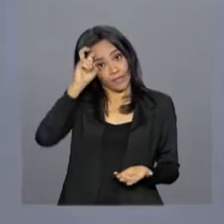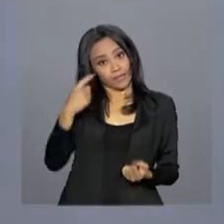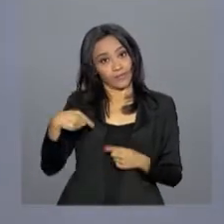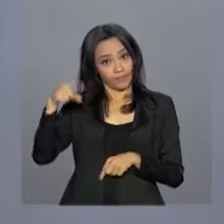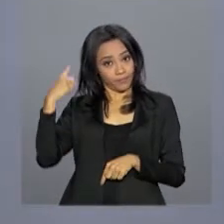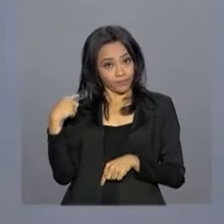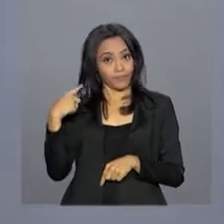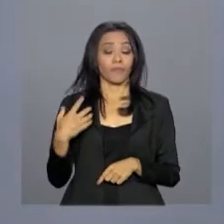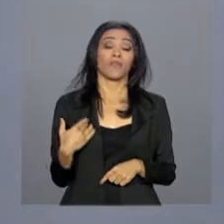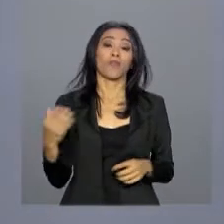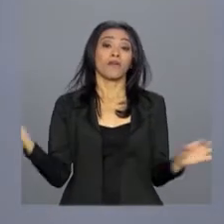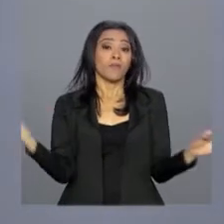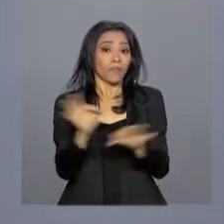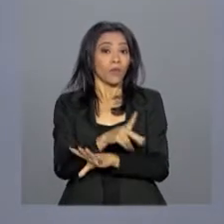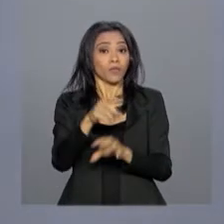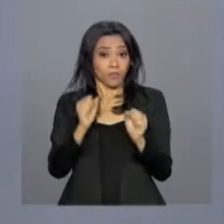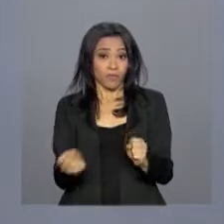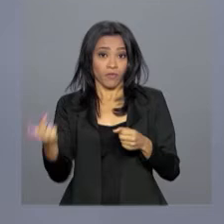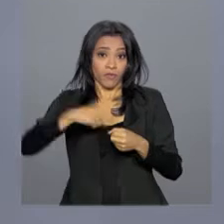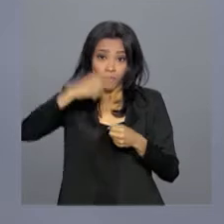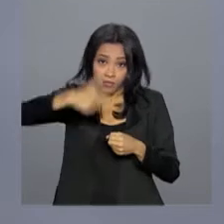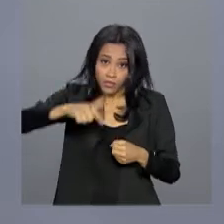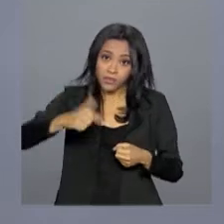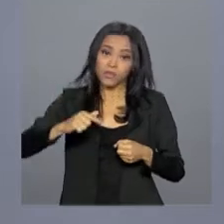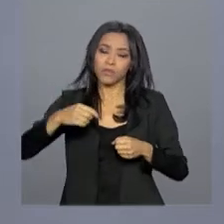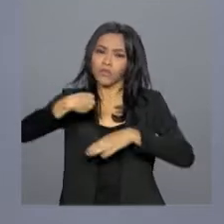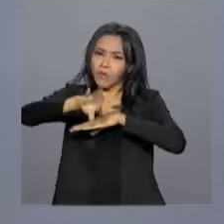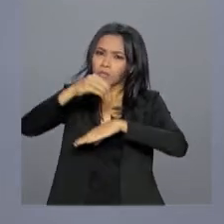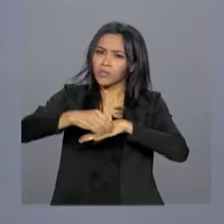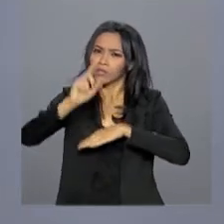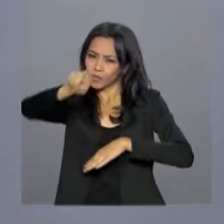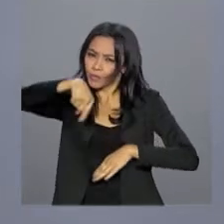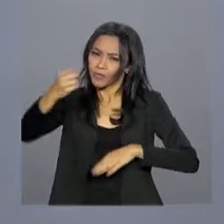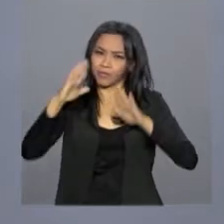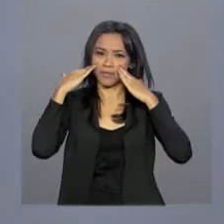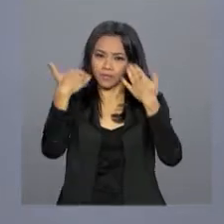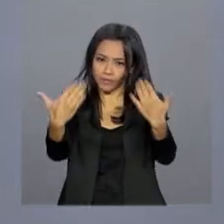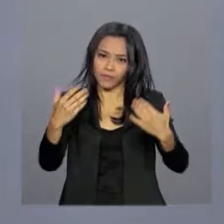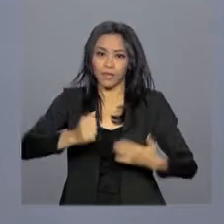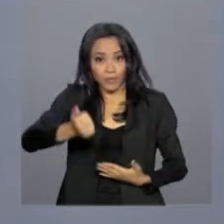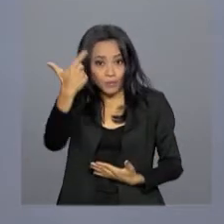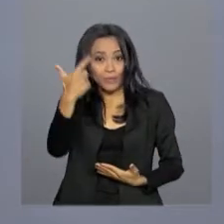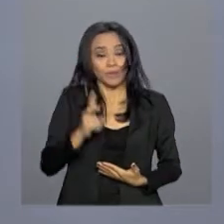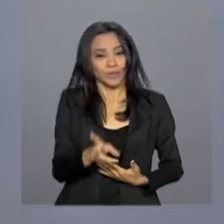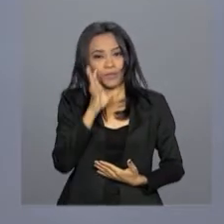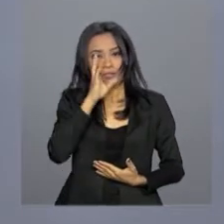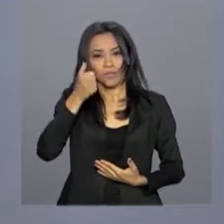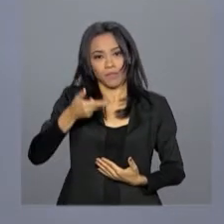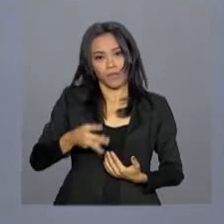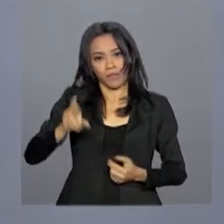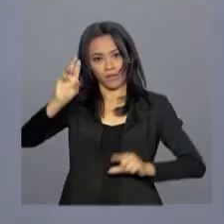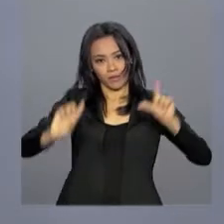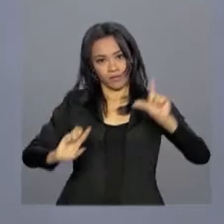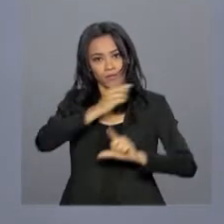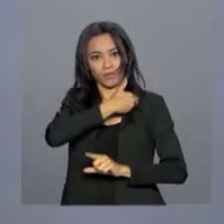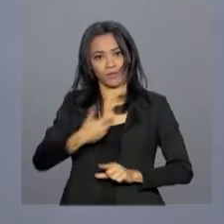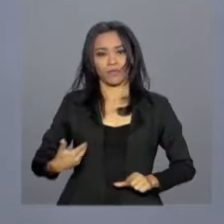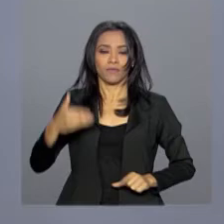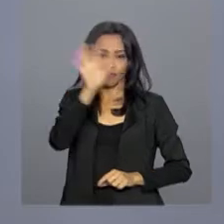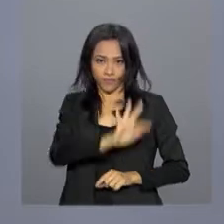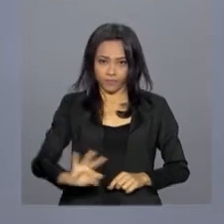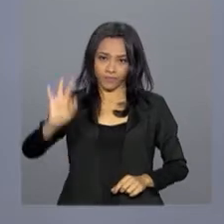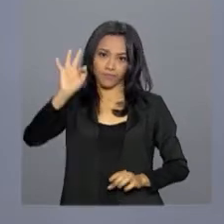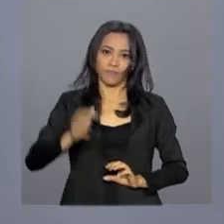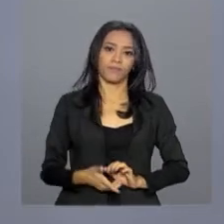voltar a qualquer momento com outras informações ou no nosso próximo Boletim de Notícias ao meio-dia. Continue com a gente aqui na NBR e a TV do